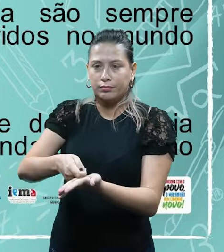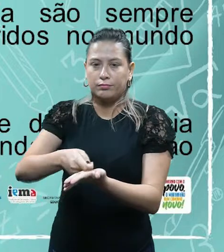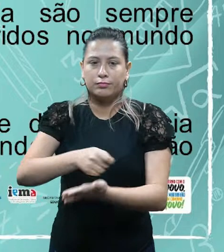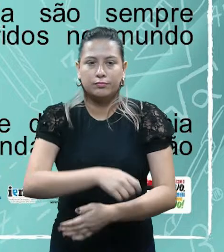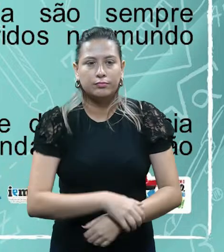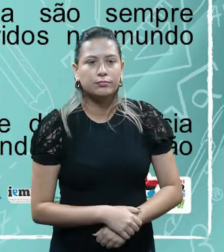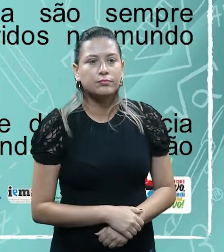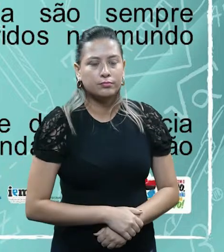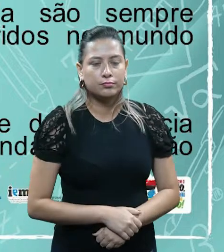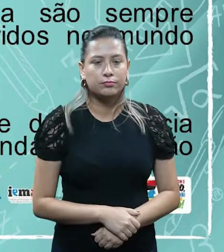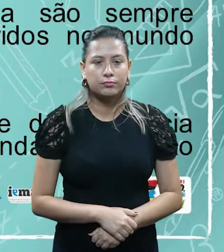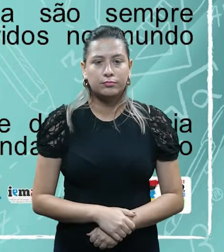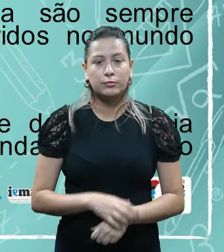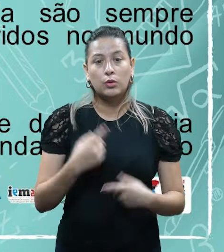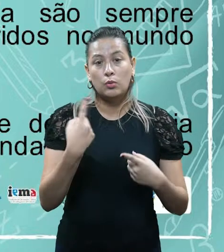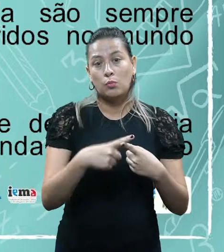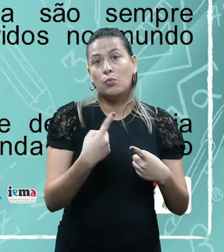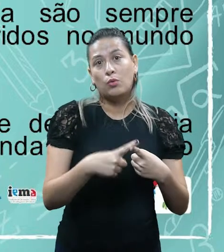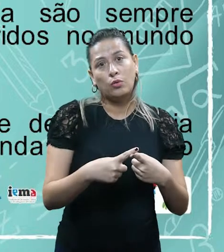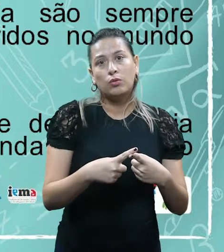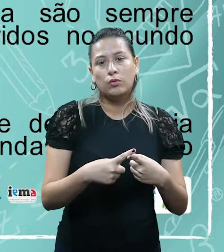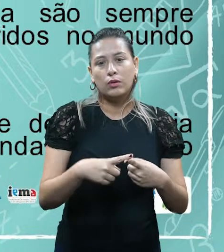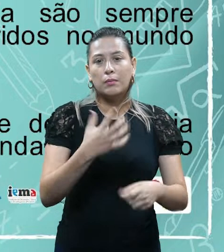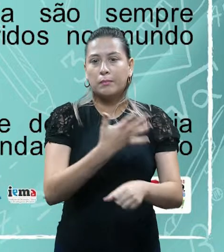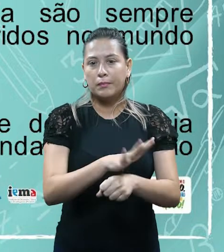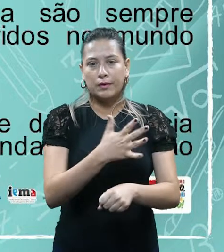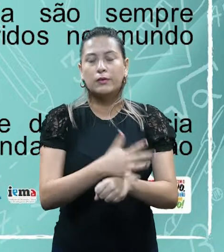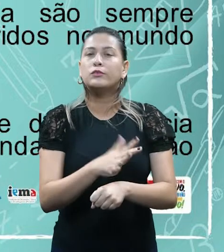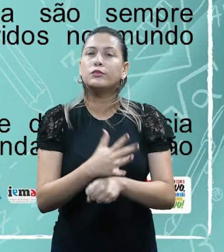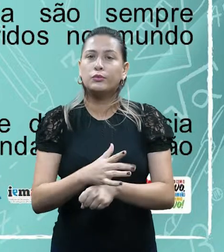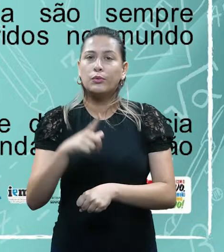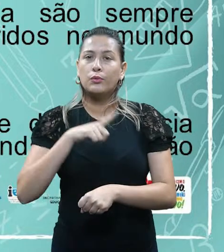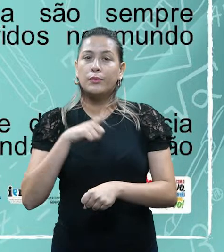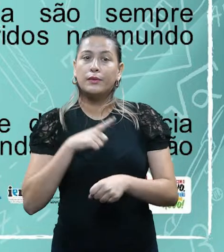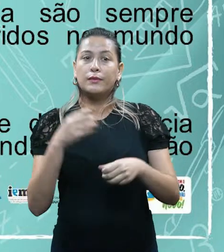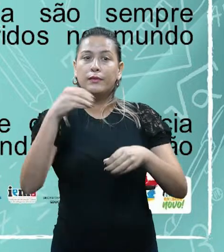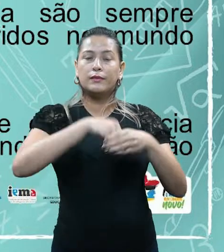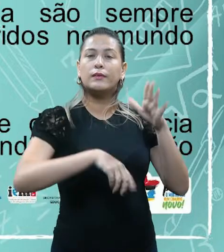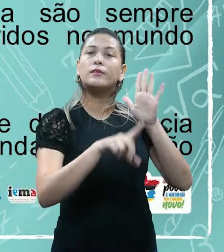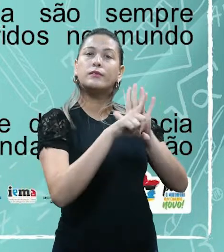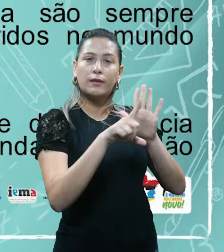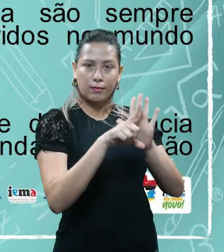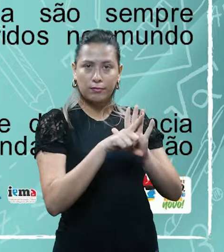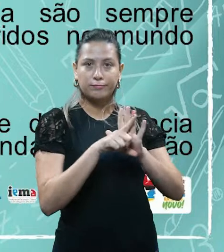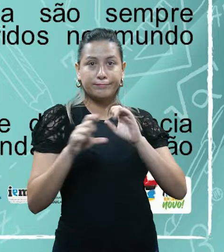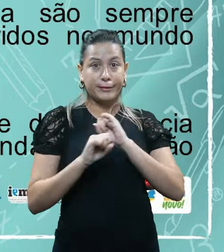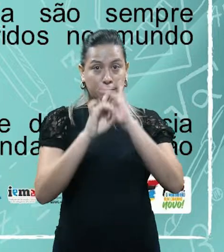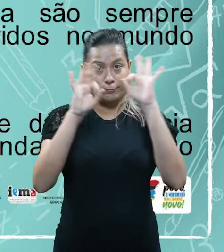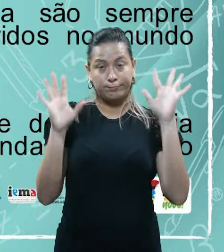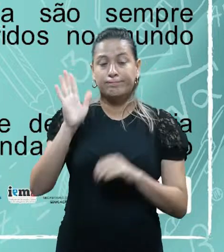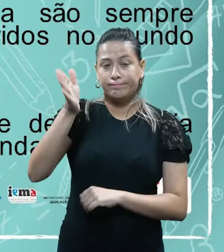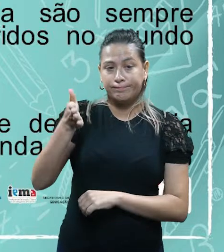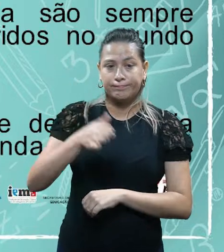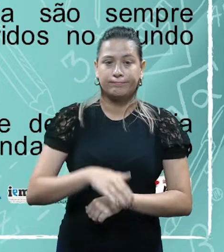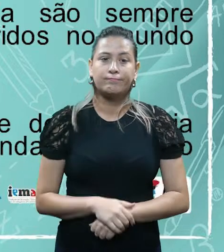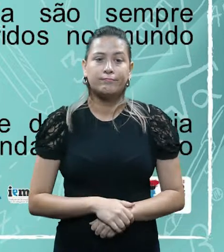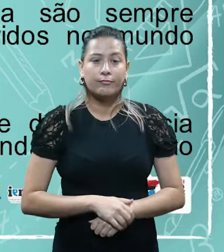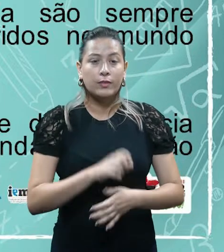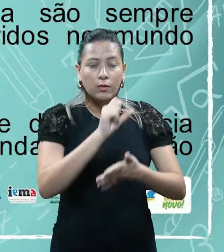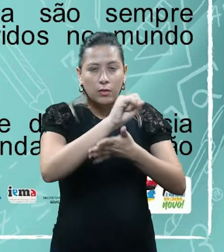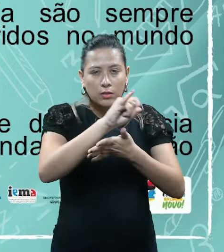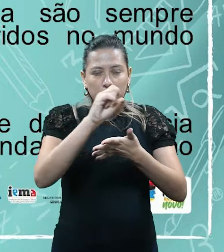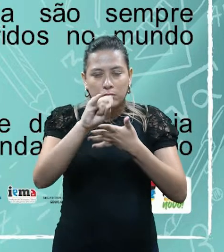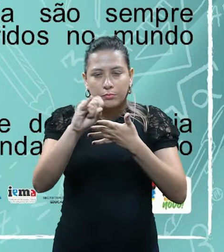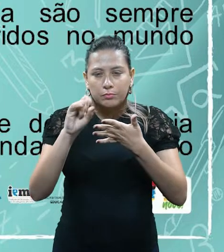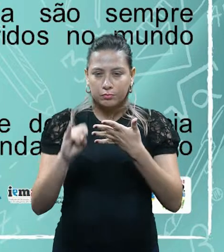UIR quando alferir renda porque praticou o fato gerador previsto em lei. Ok, isso já está esclarecido. As hipóteses de incidência da norma